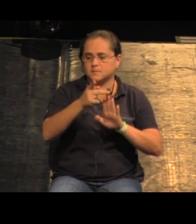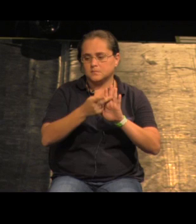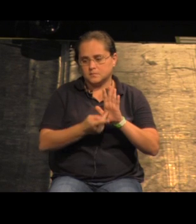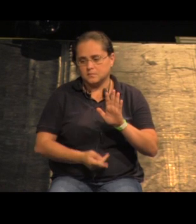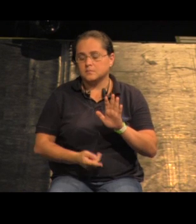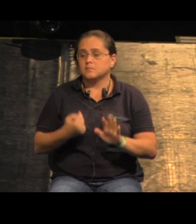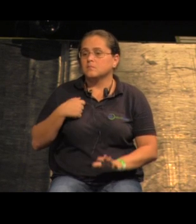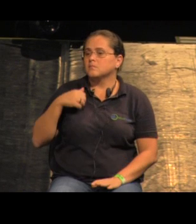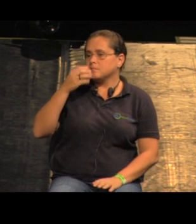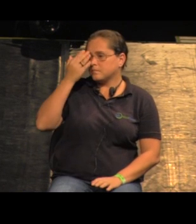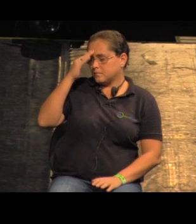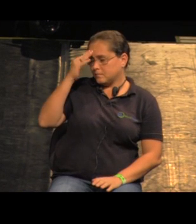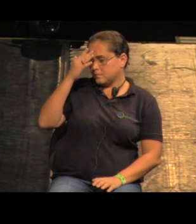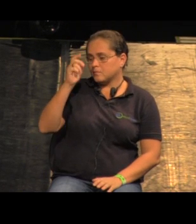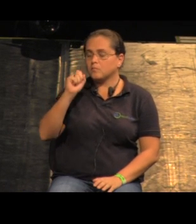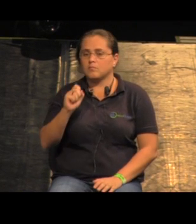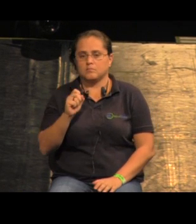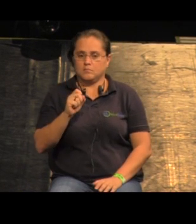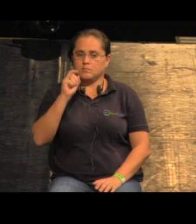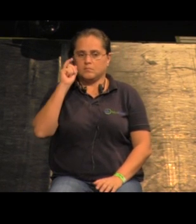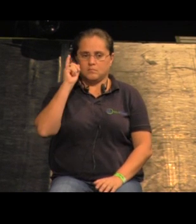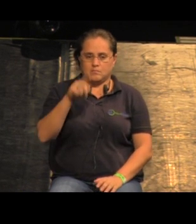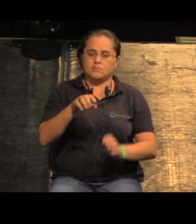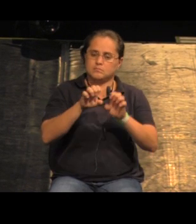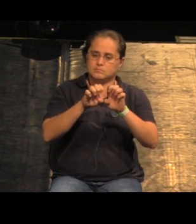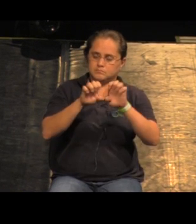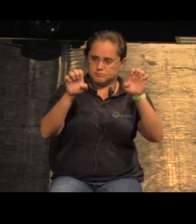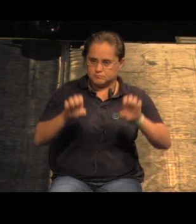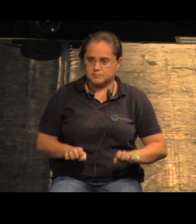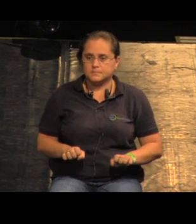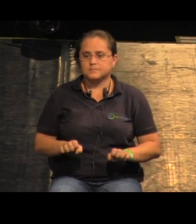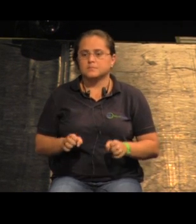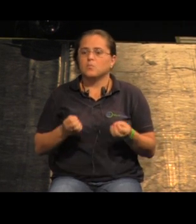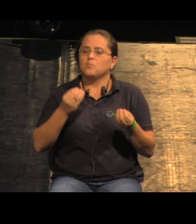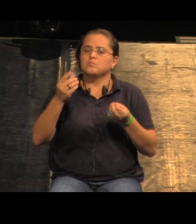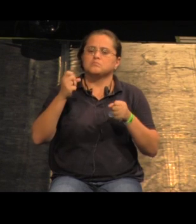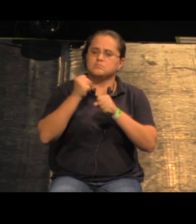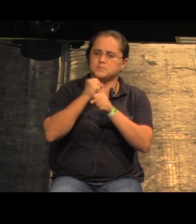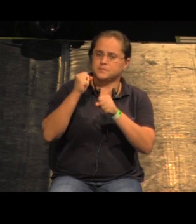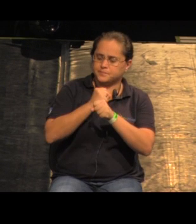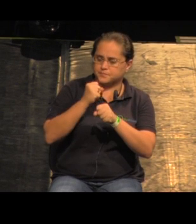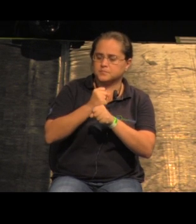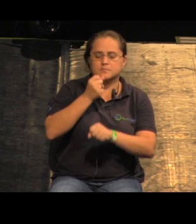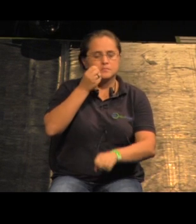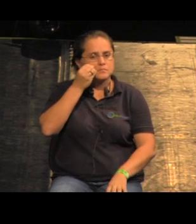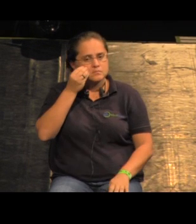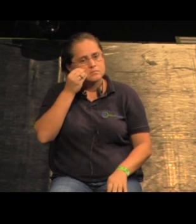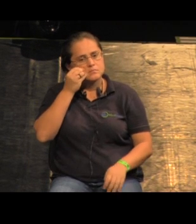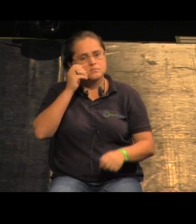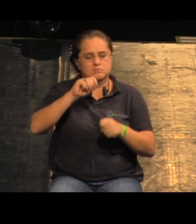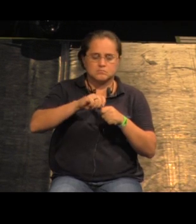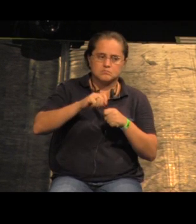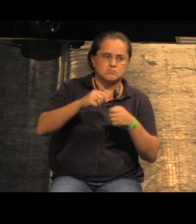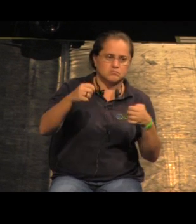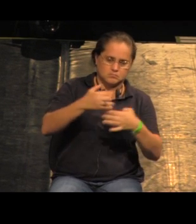Eu entendo que o que importa deste projeto, de fato, é essa estratégia, é a maneira como ele é construído, tentando fazer uma costura